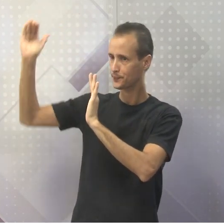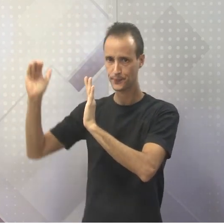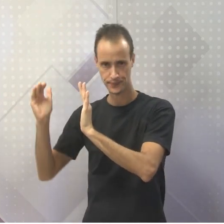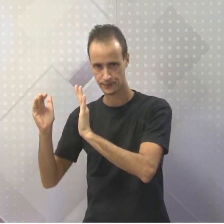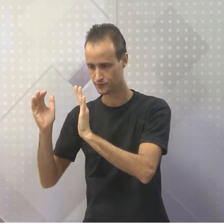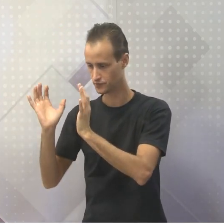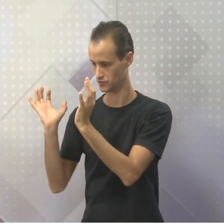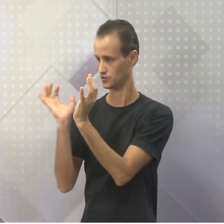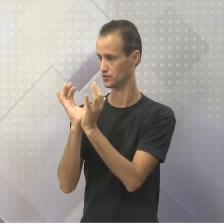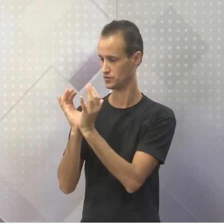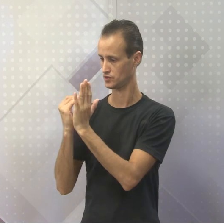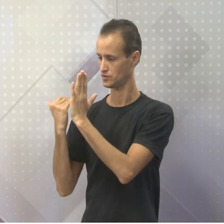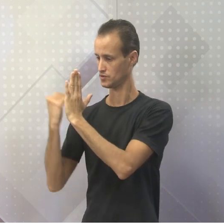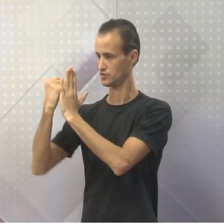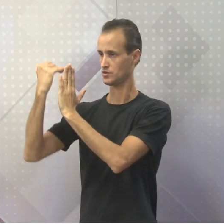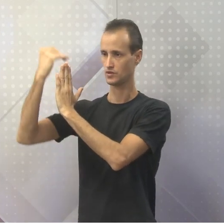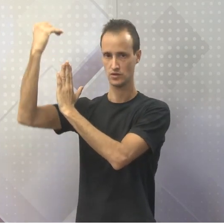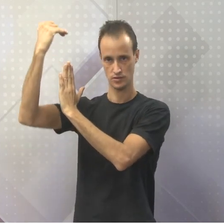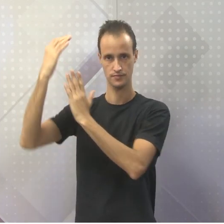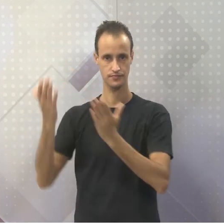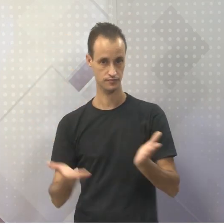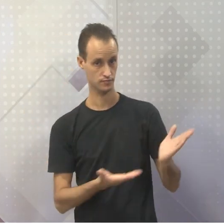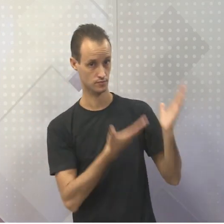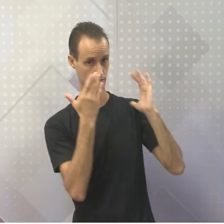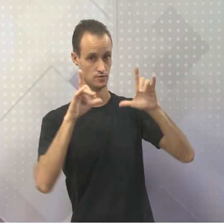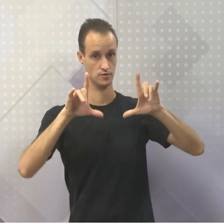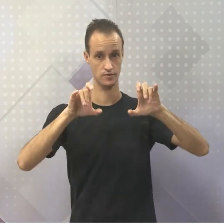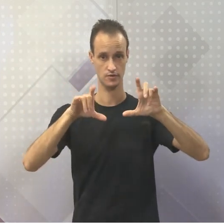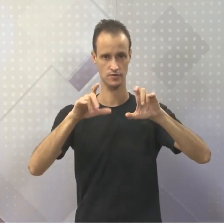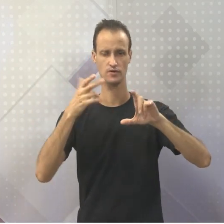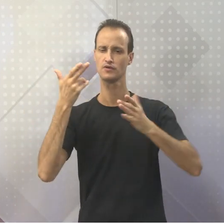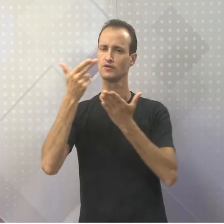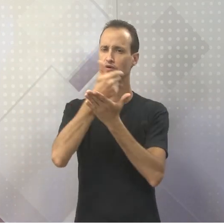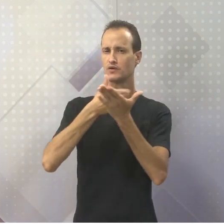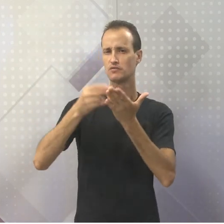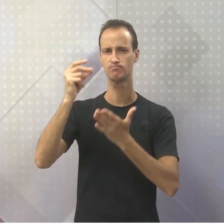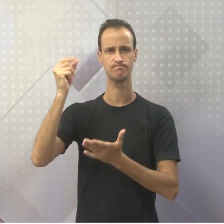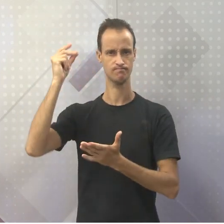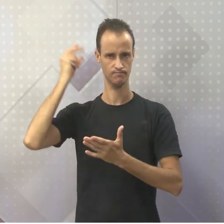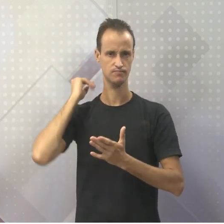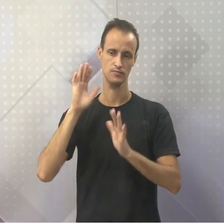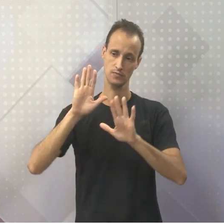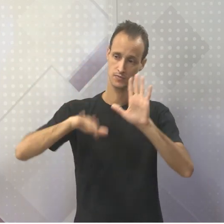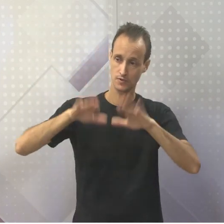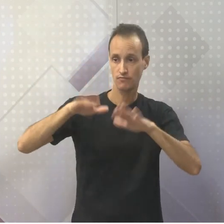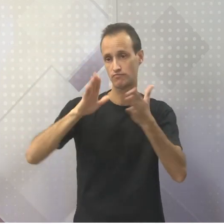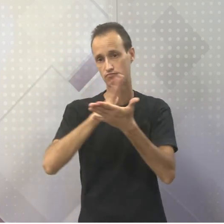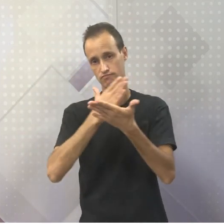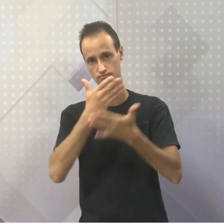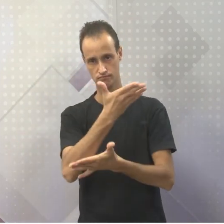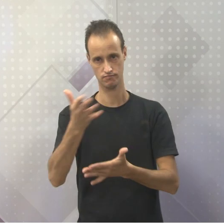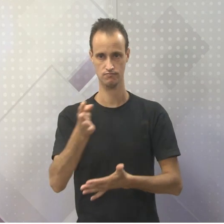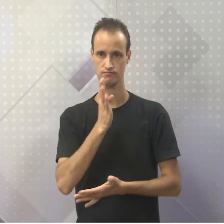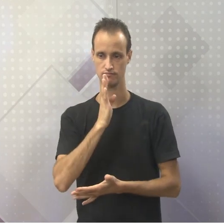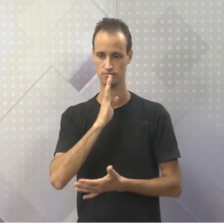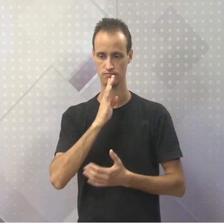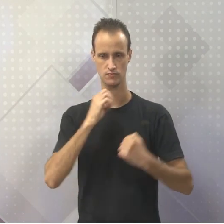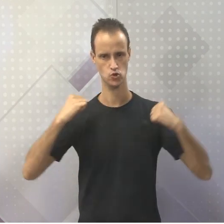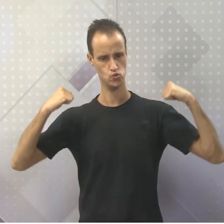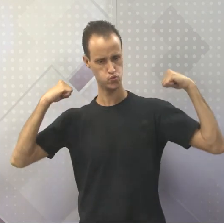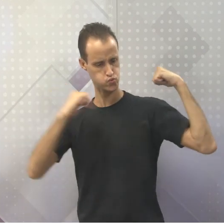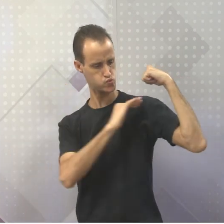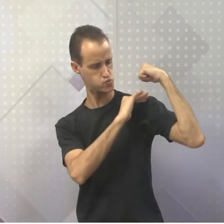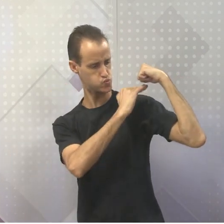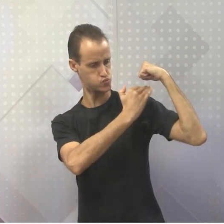em várias classes. E aí eu coloquei a foto aí do desenho, que é um pouco antigo, mas algum de vocês já deve ter visto. O desenho de Hércules,